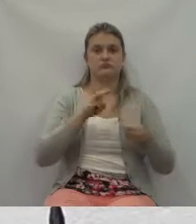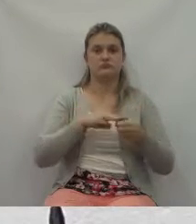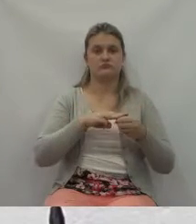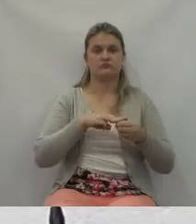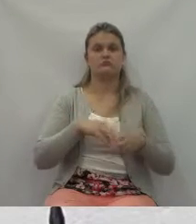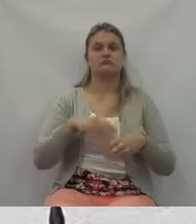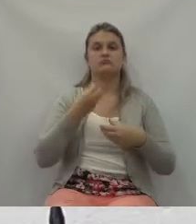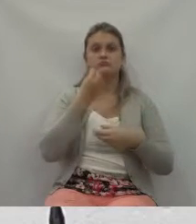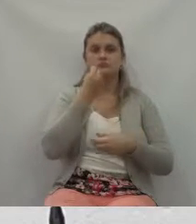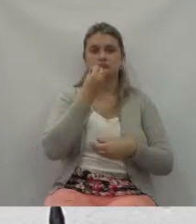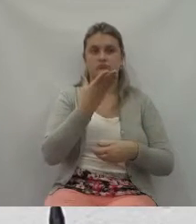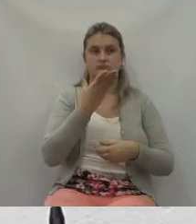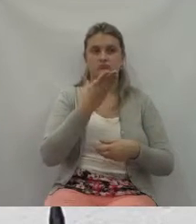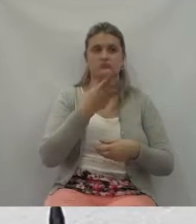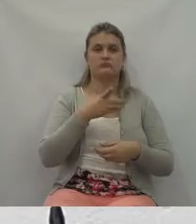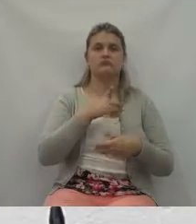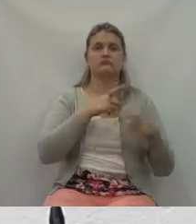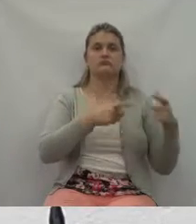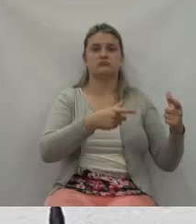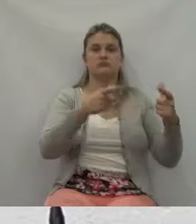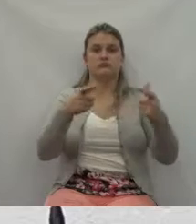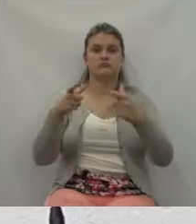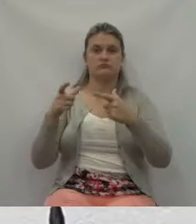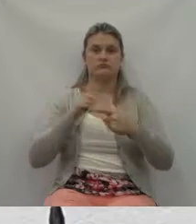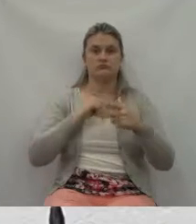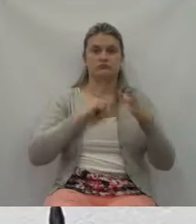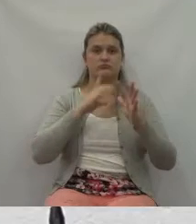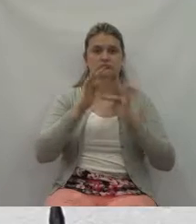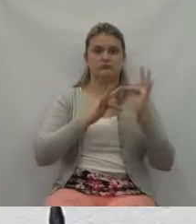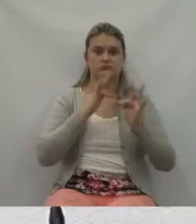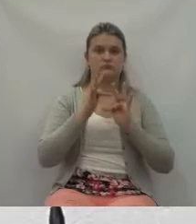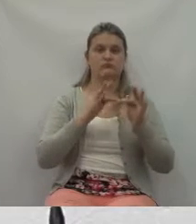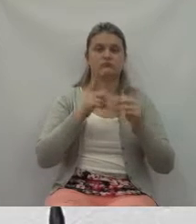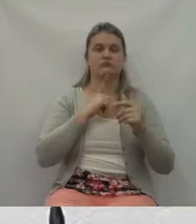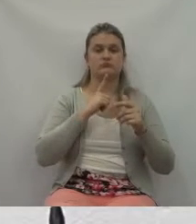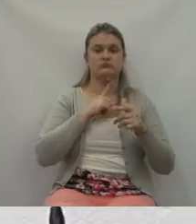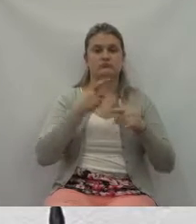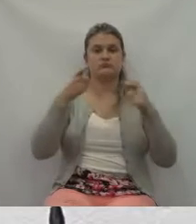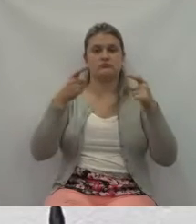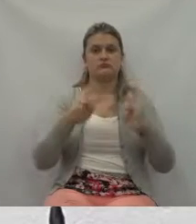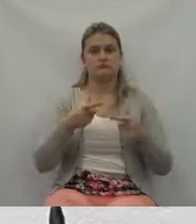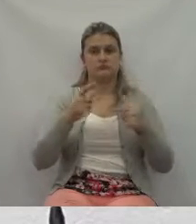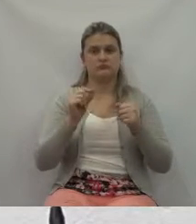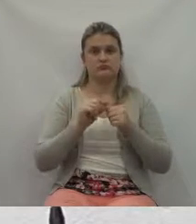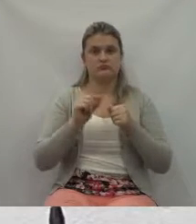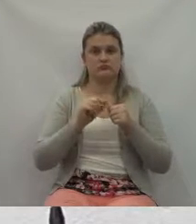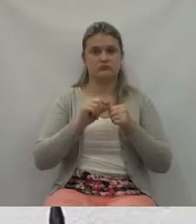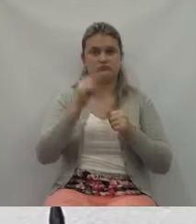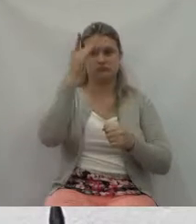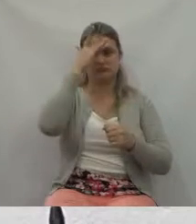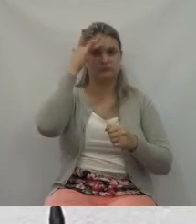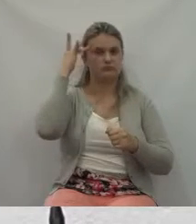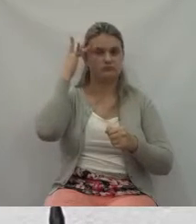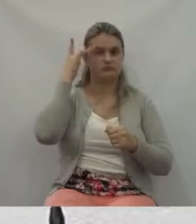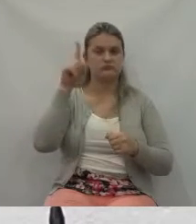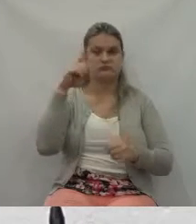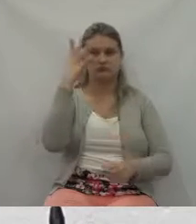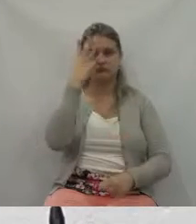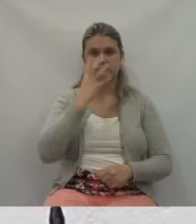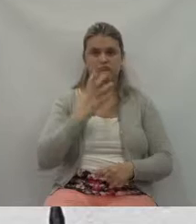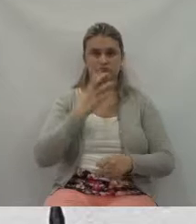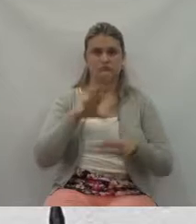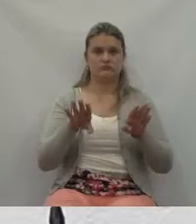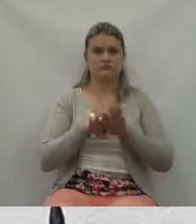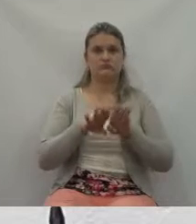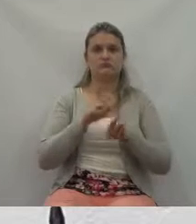instituições estão funcionando, que bom que as instituições estão com pessoas sérias e com vontade de trabalhar e